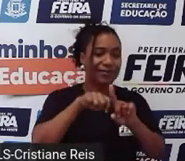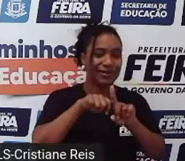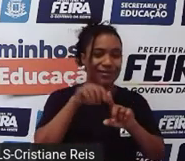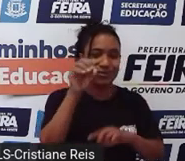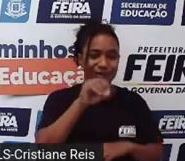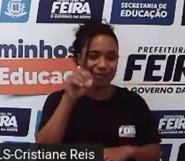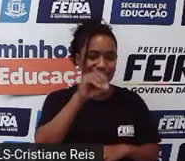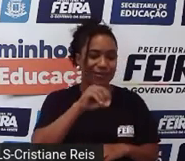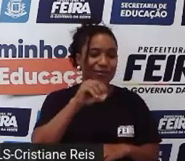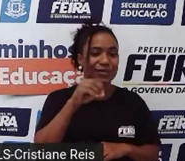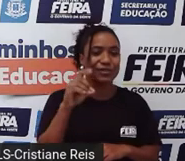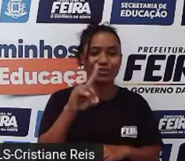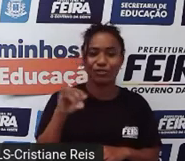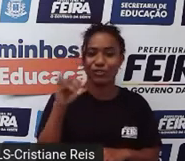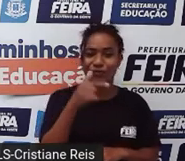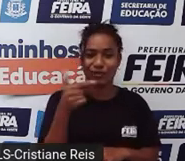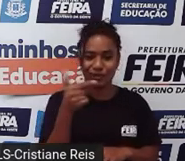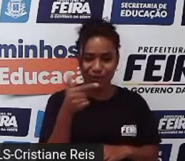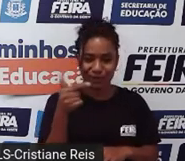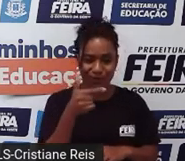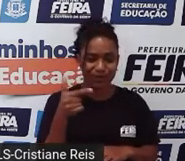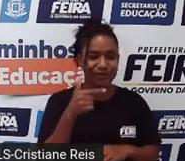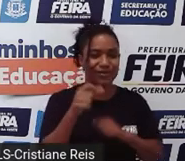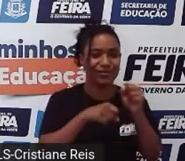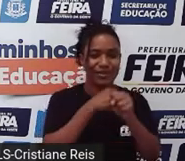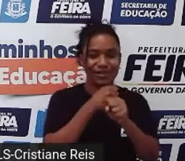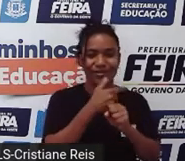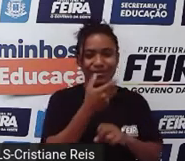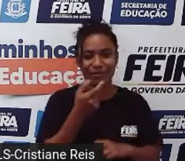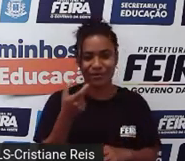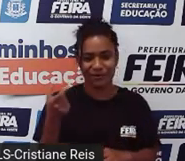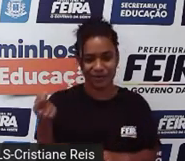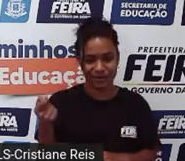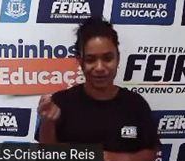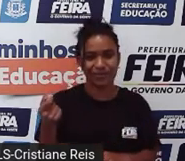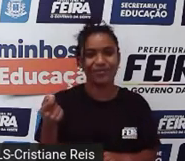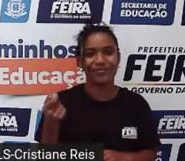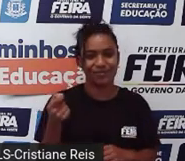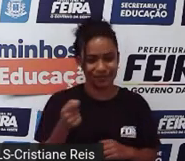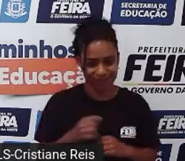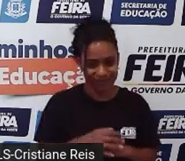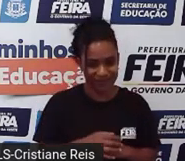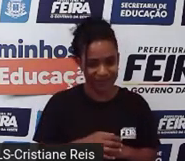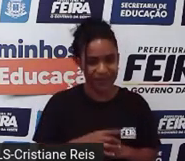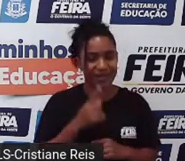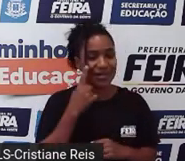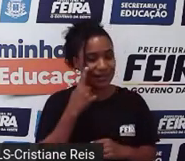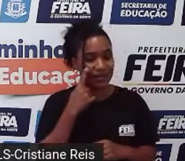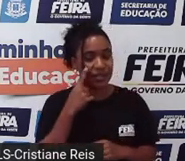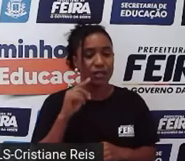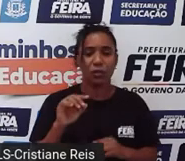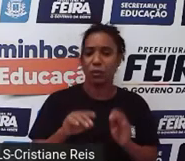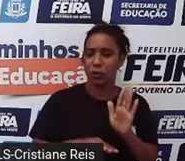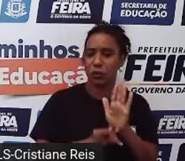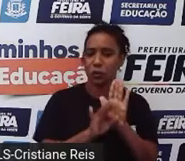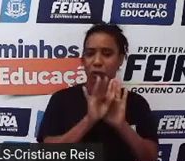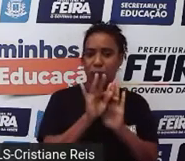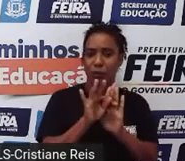2020. E a temperatura geral, 80 degrees Fahrenheit. 80 graus.